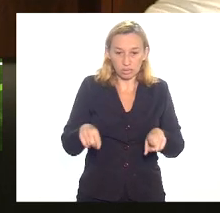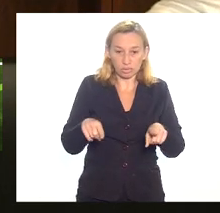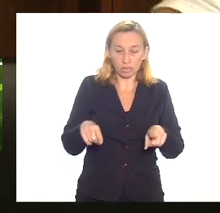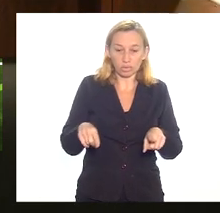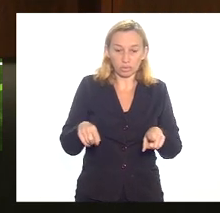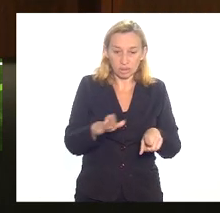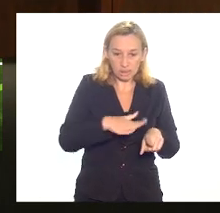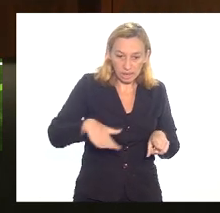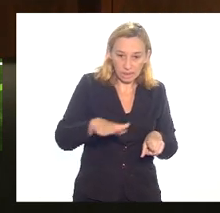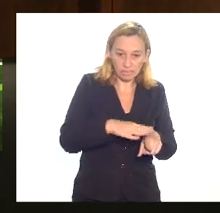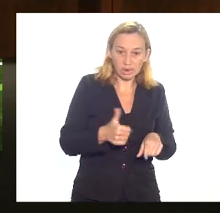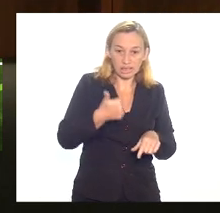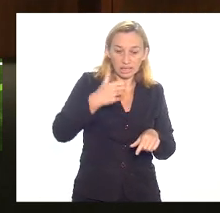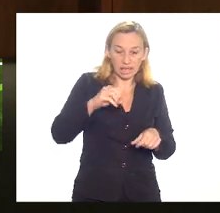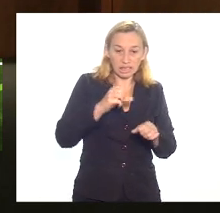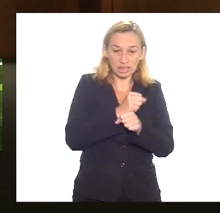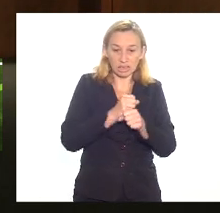aumento